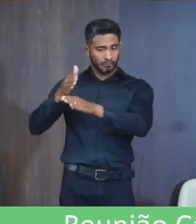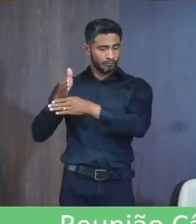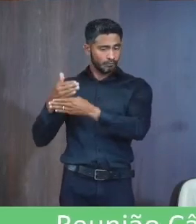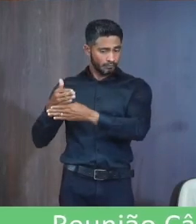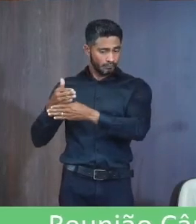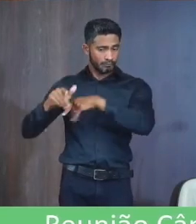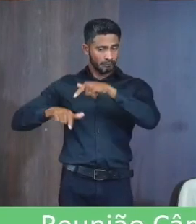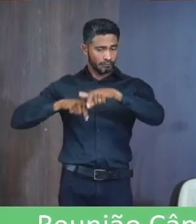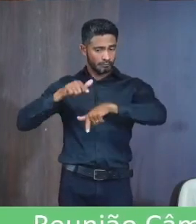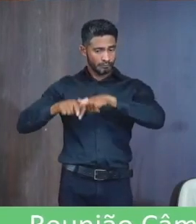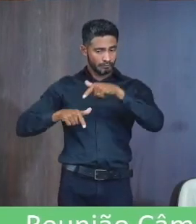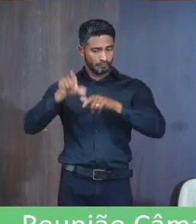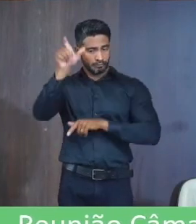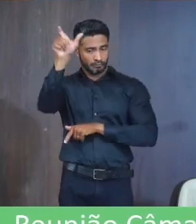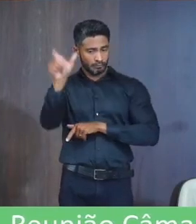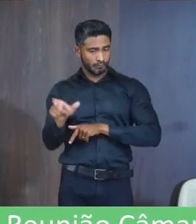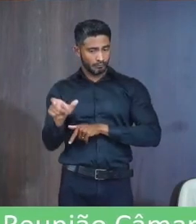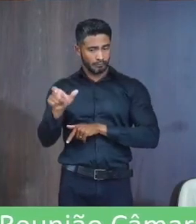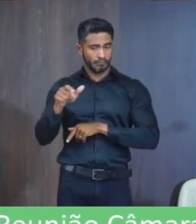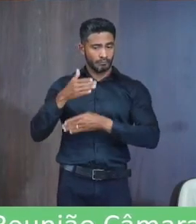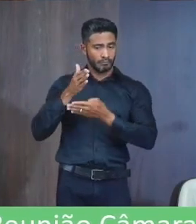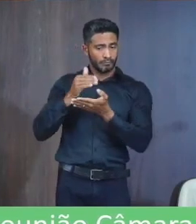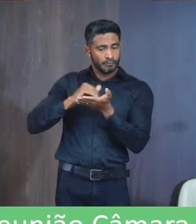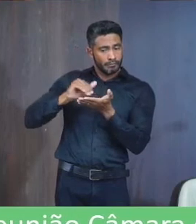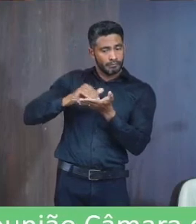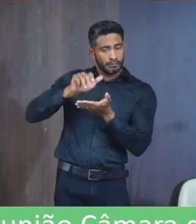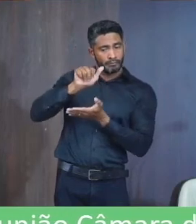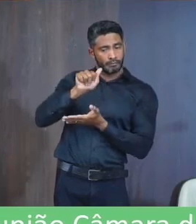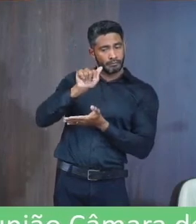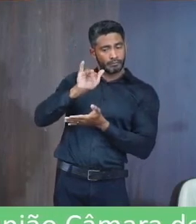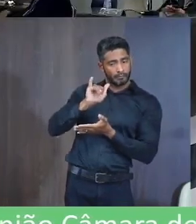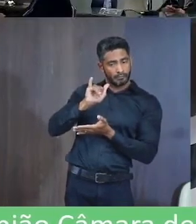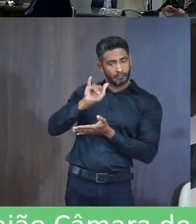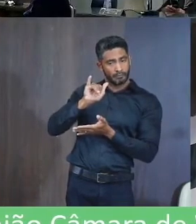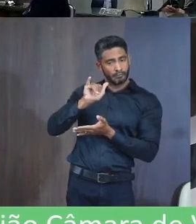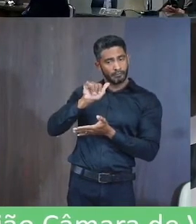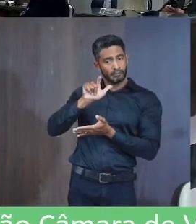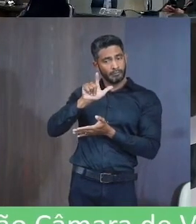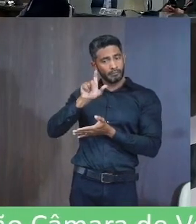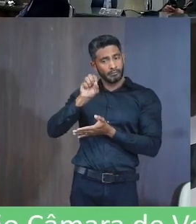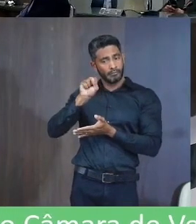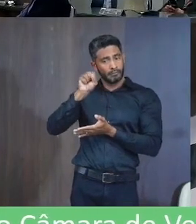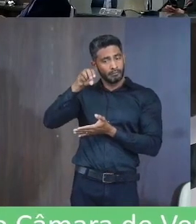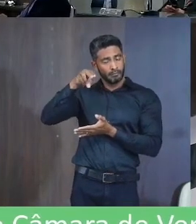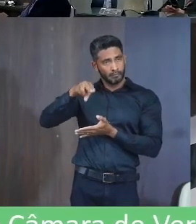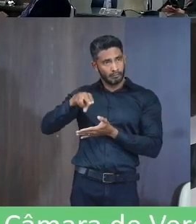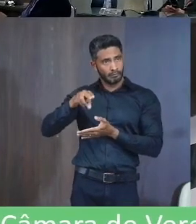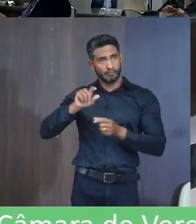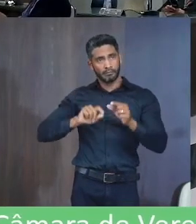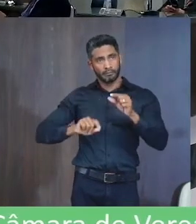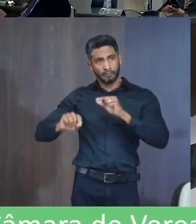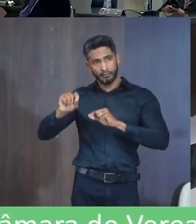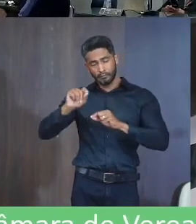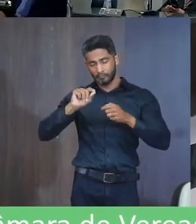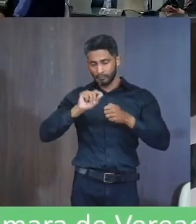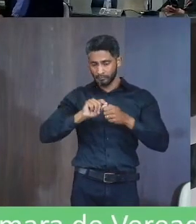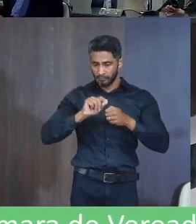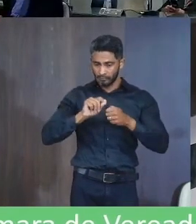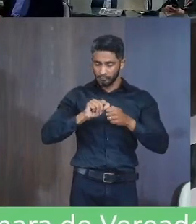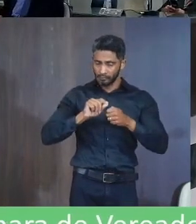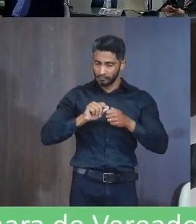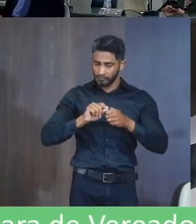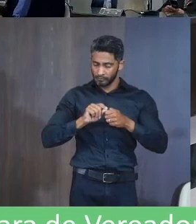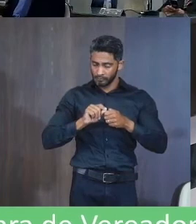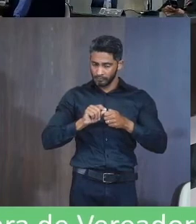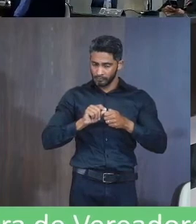Serviços Urbanos Na pessoa Do seu secretário Senhor Ailson Aparecido Rocha Apremente indicação De realização Da seguinte